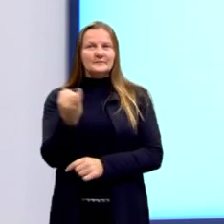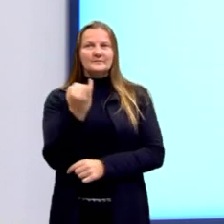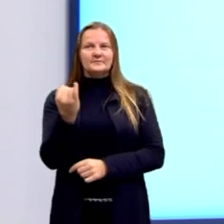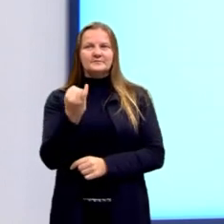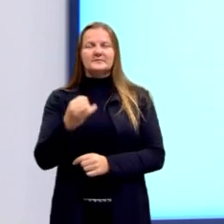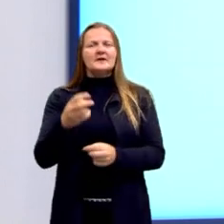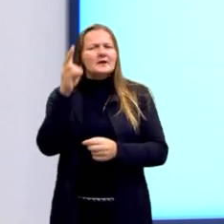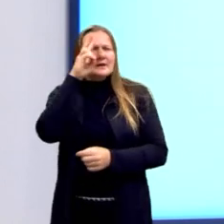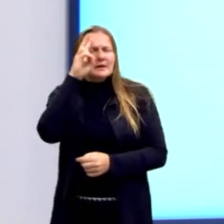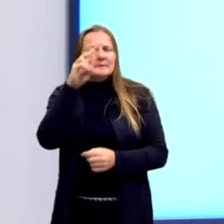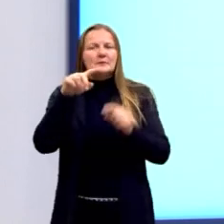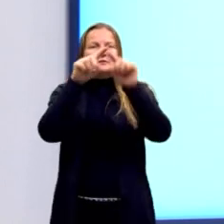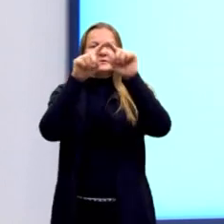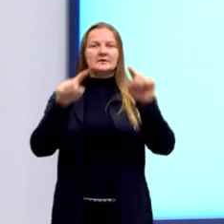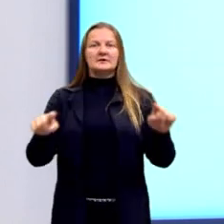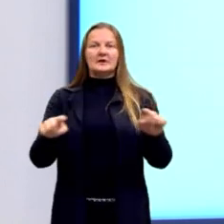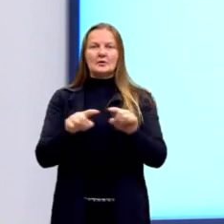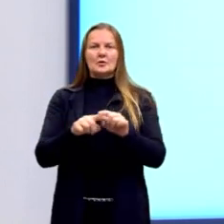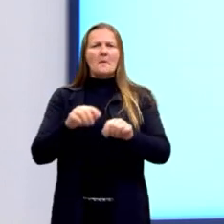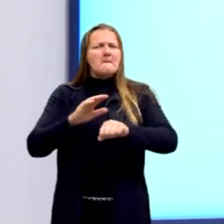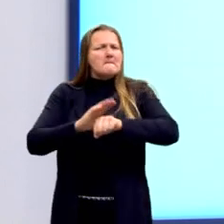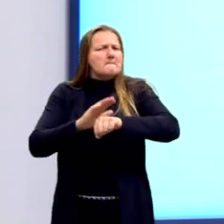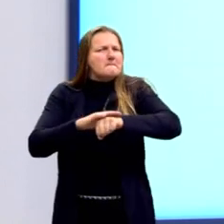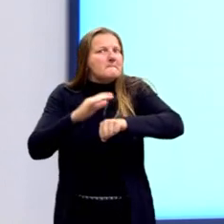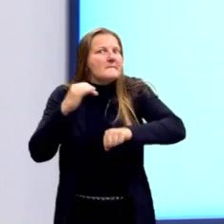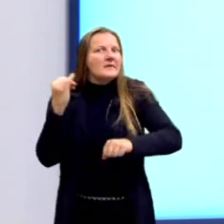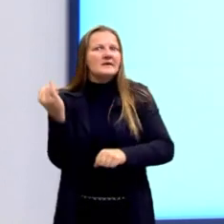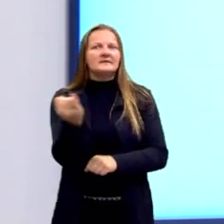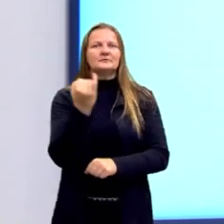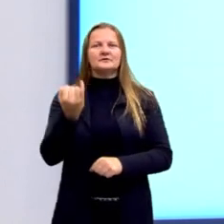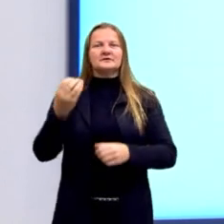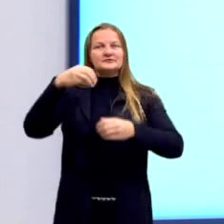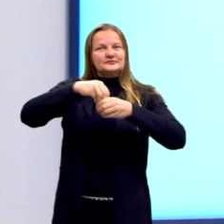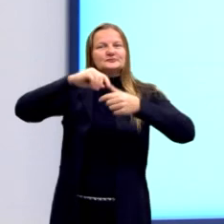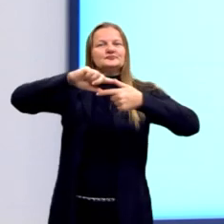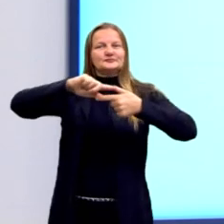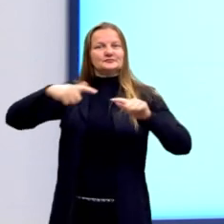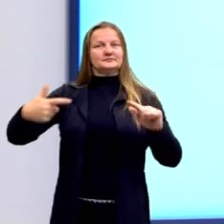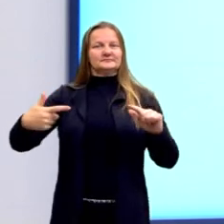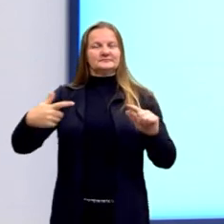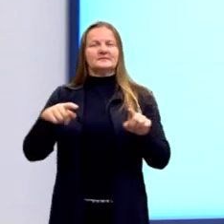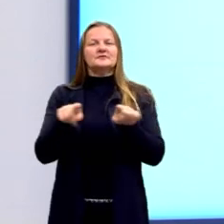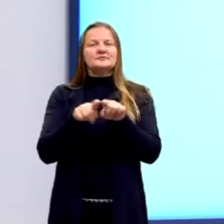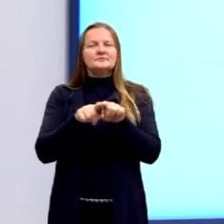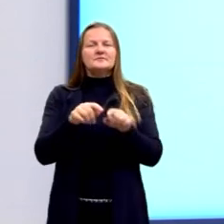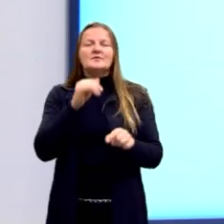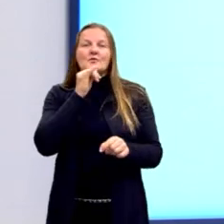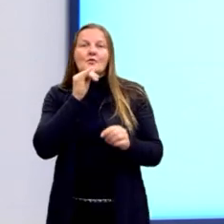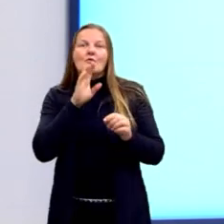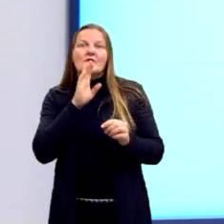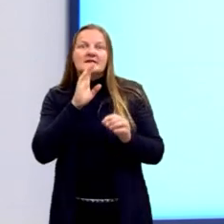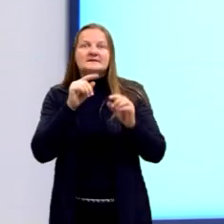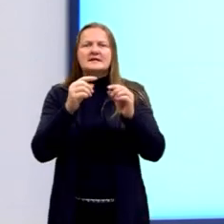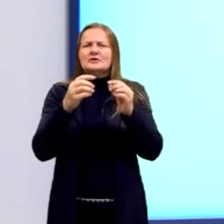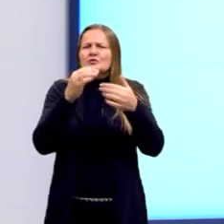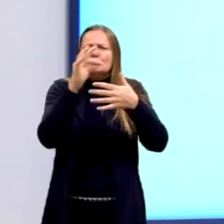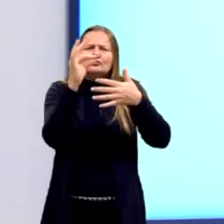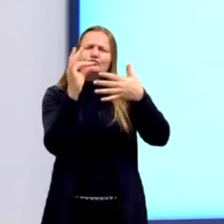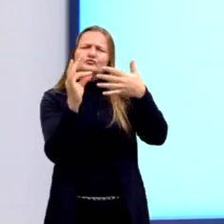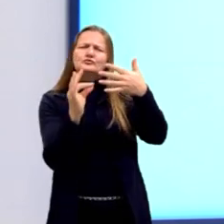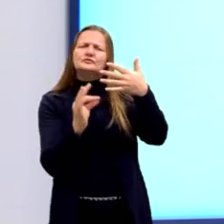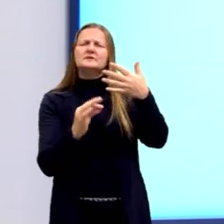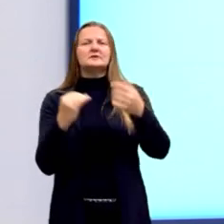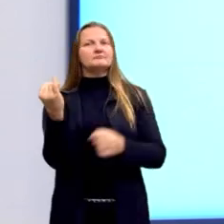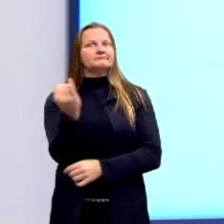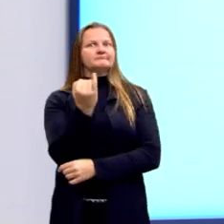relembrando, o triângulo é uma das figuras mais importantes da geometria. Assim então conhecer seus elementos, seus